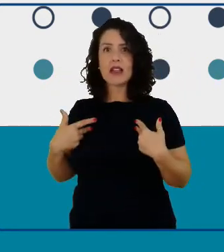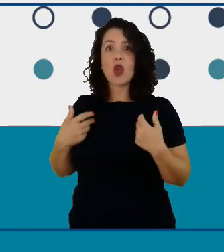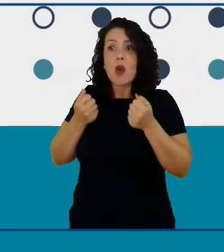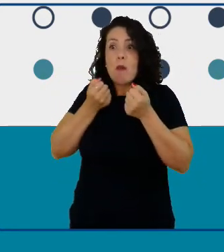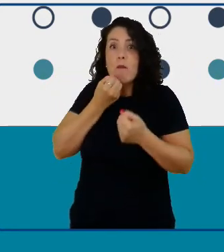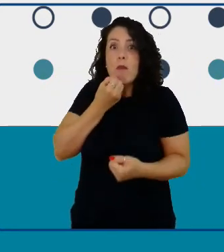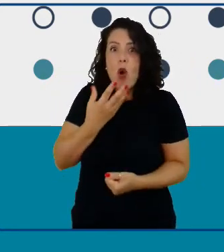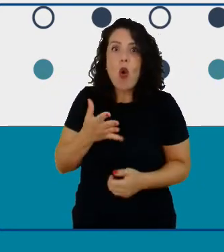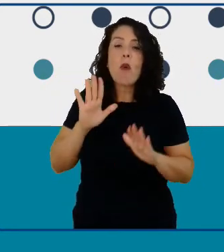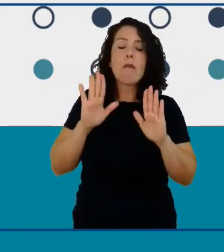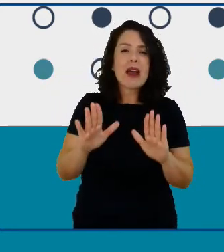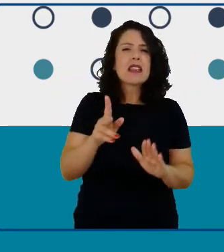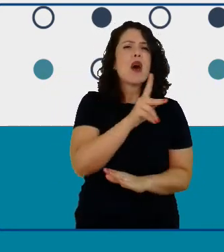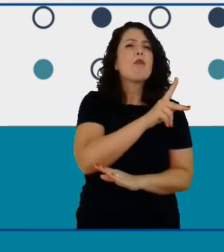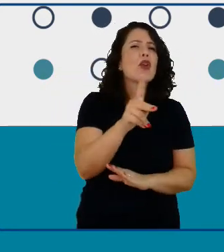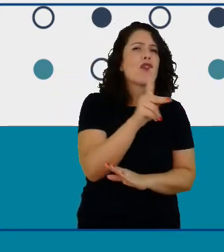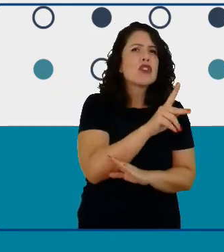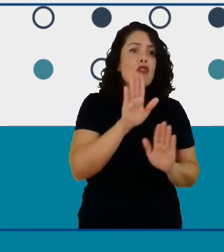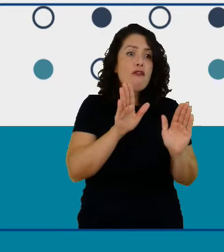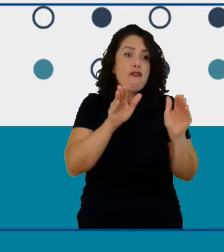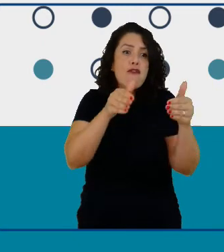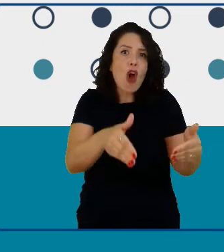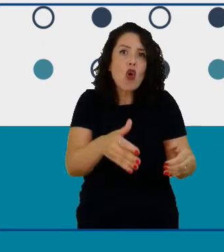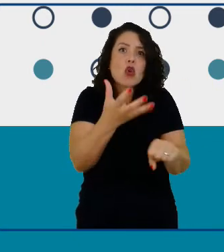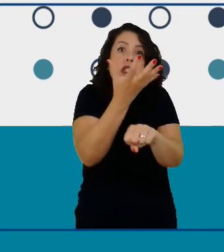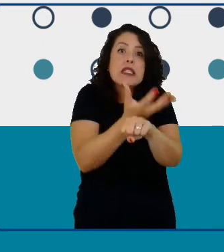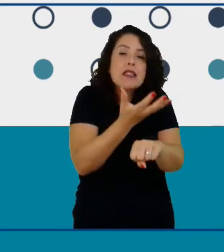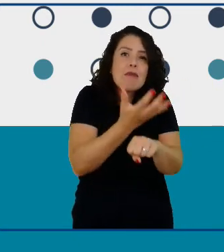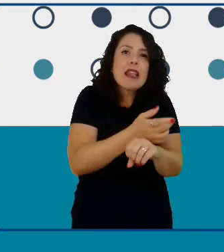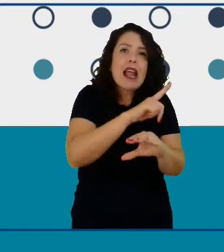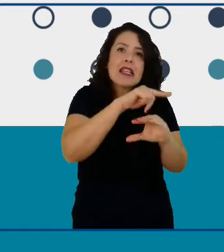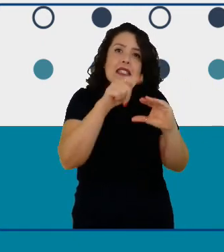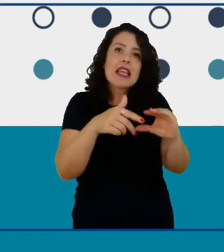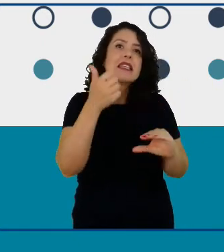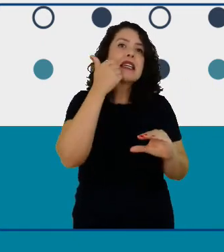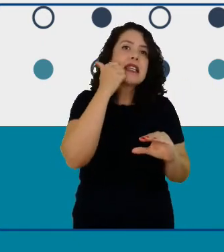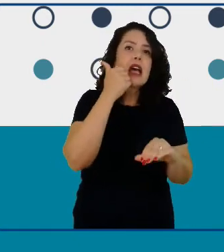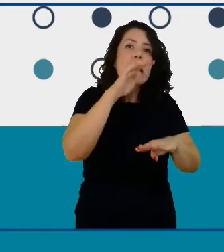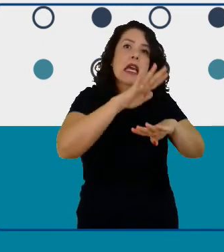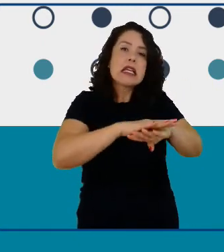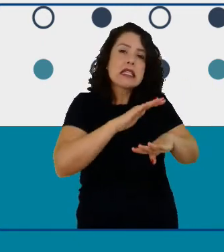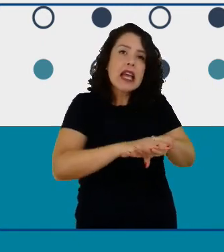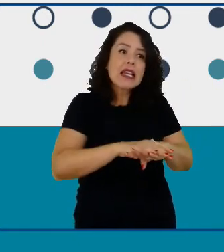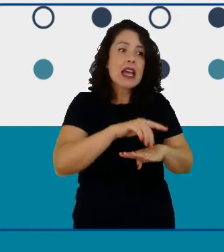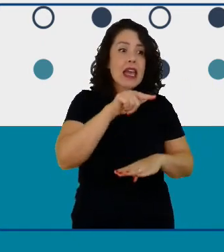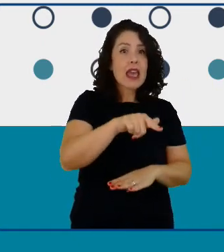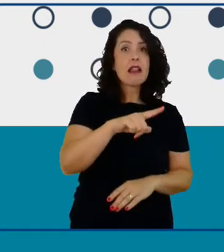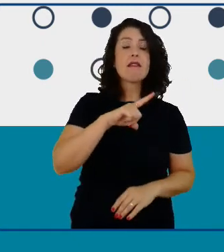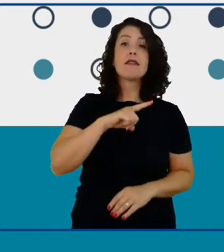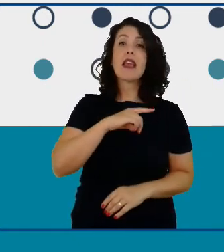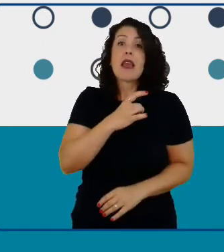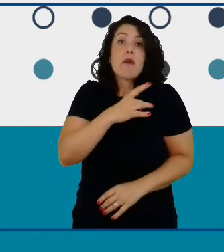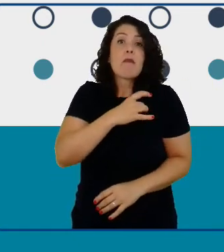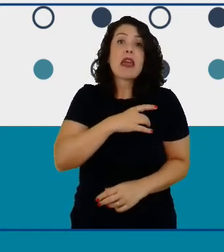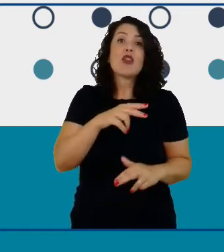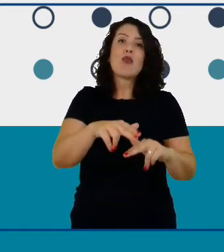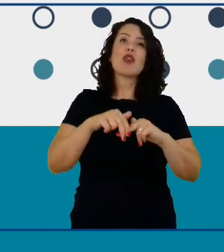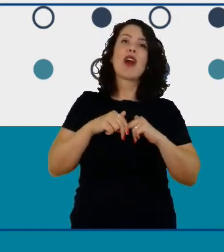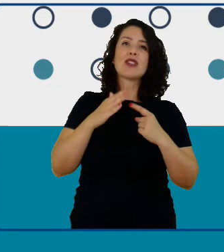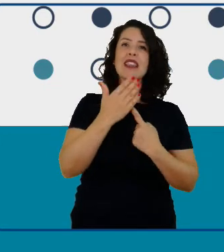exatas eles sentem alguns medos e que são compreensíveis principalmente com o desenvolvimento tecnológico que